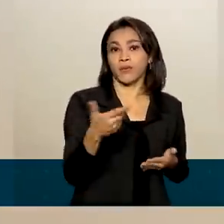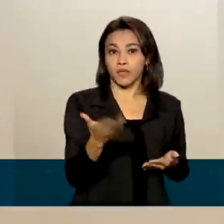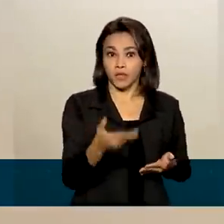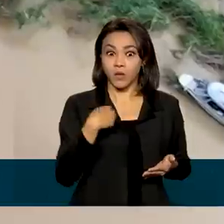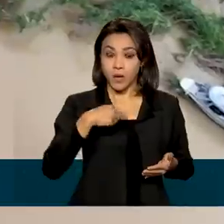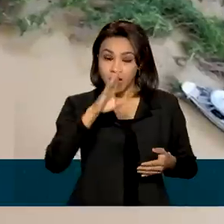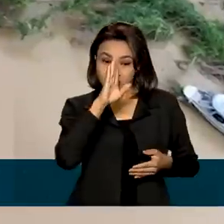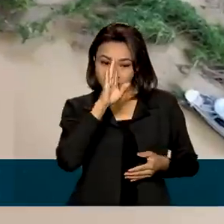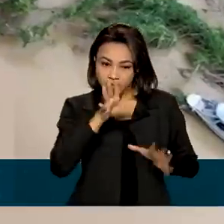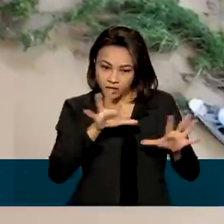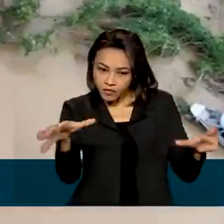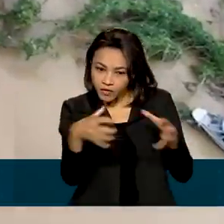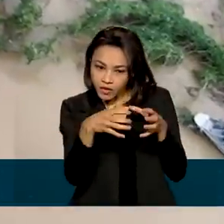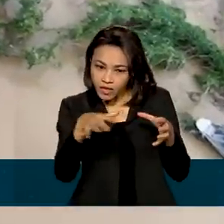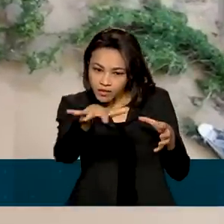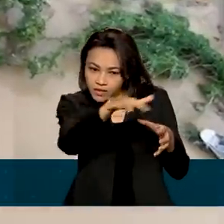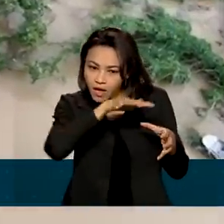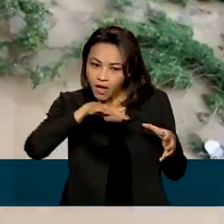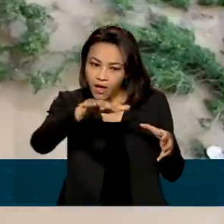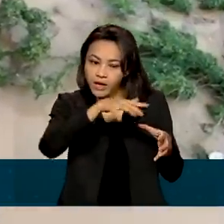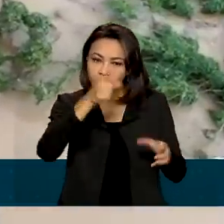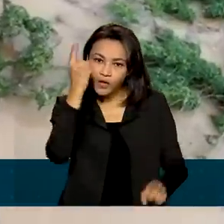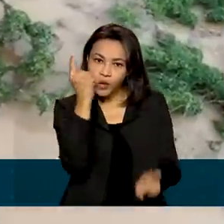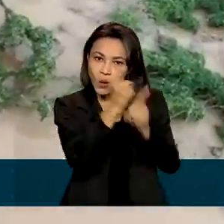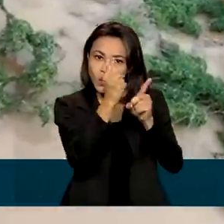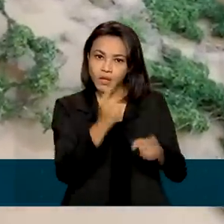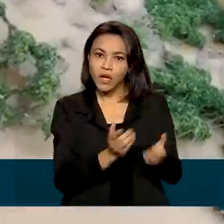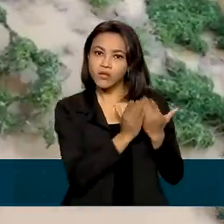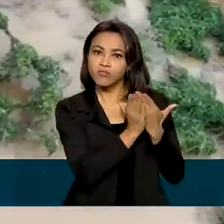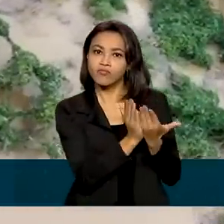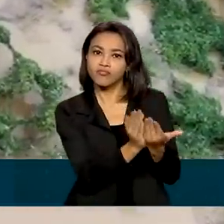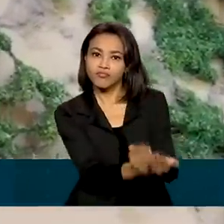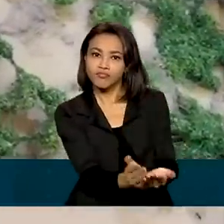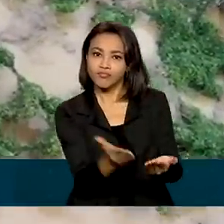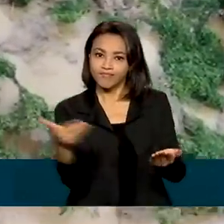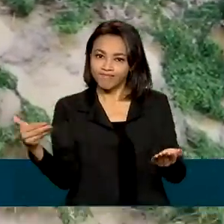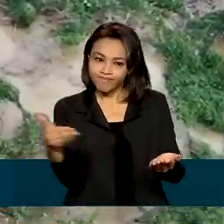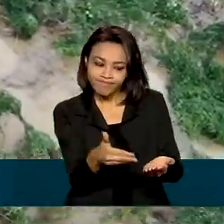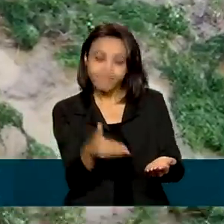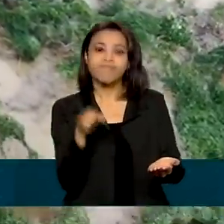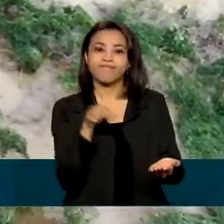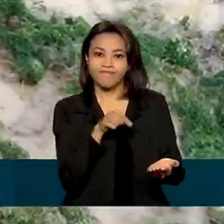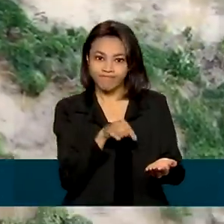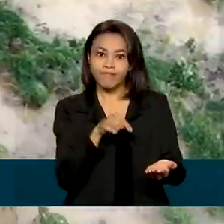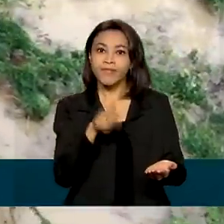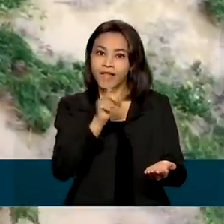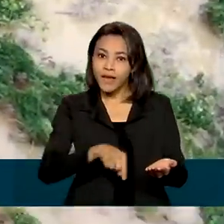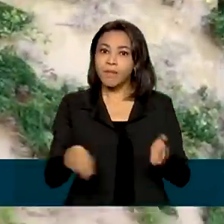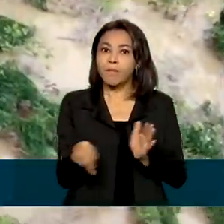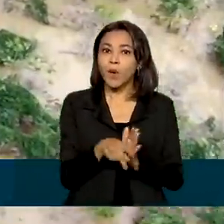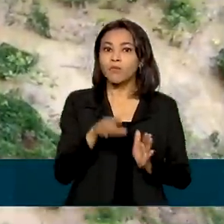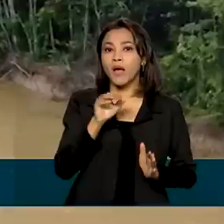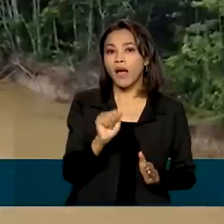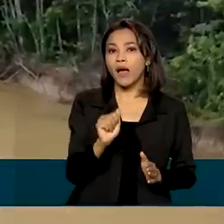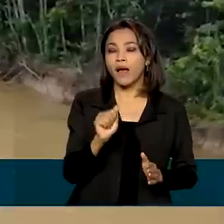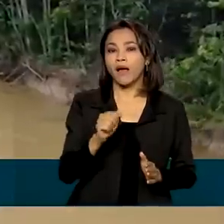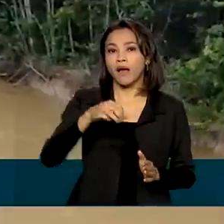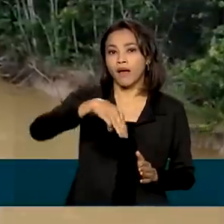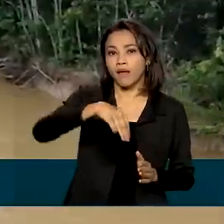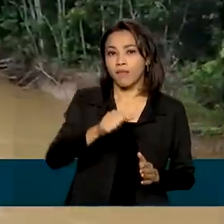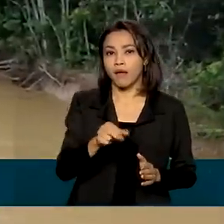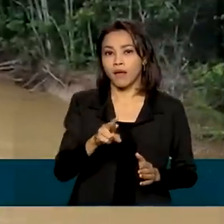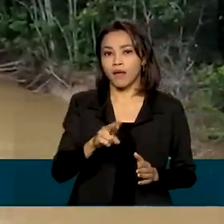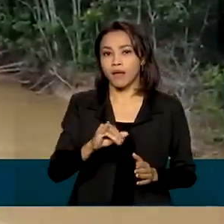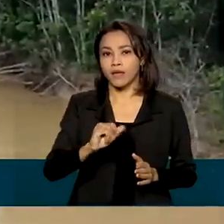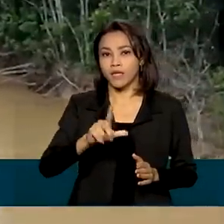concentraram principalmente na área onde foi encontrada uma embarcação, supostamente de propriedade do Amarildo da Costa Oliveira, que se encontra